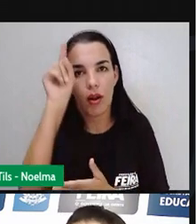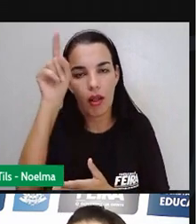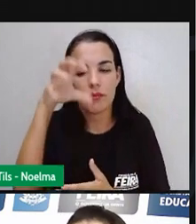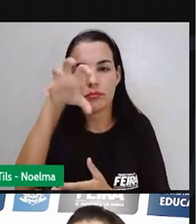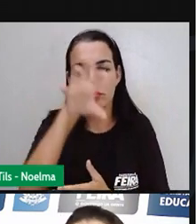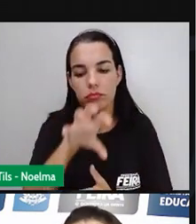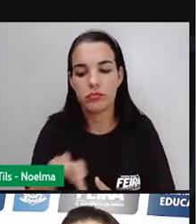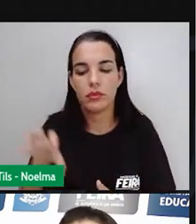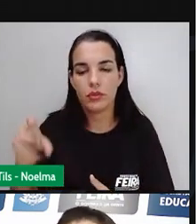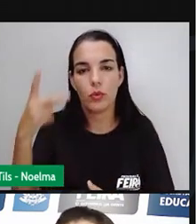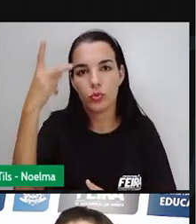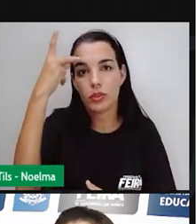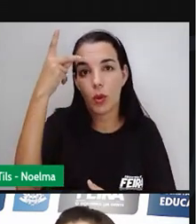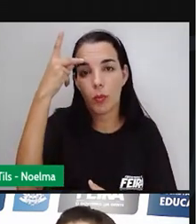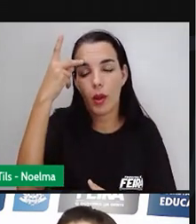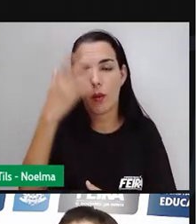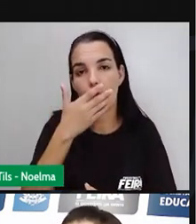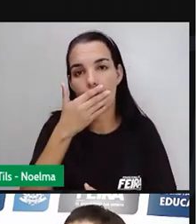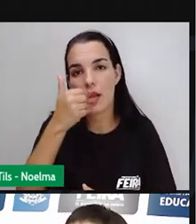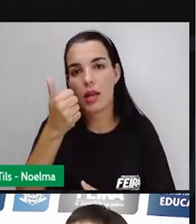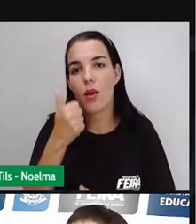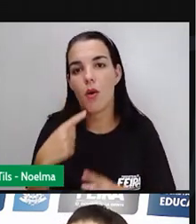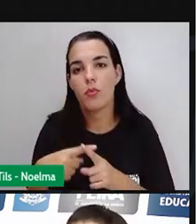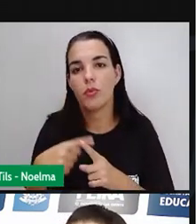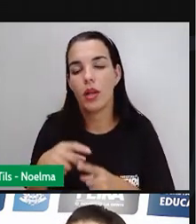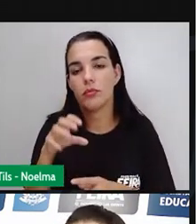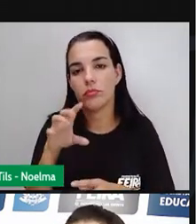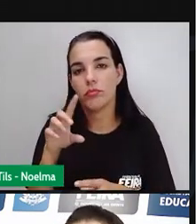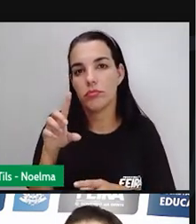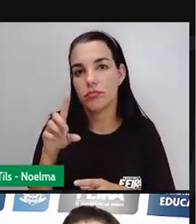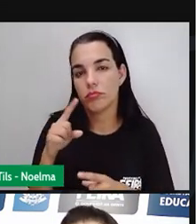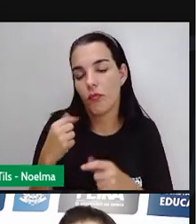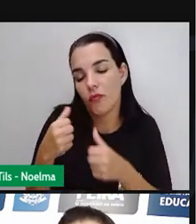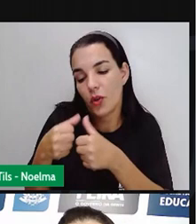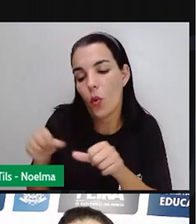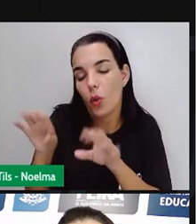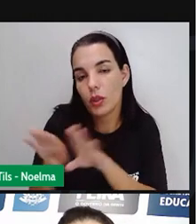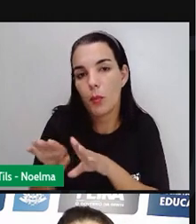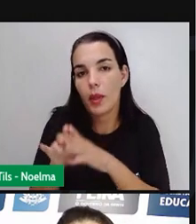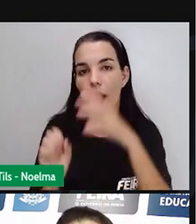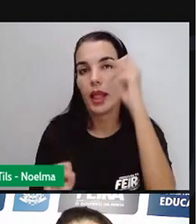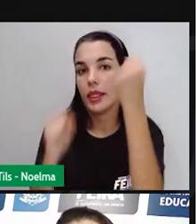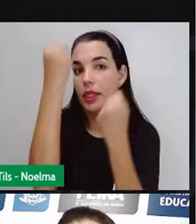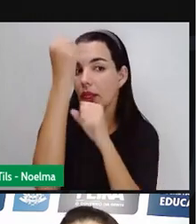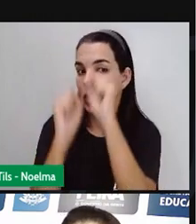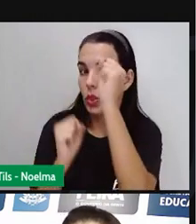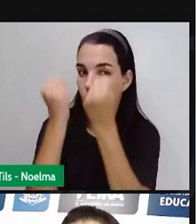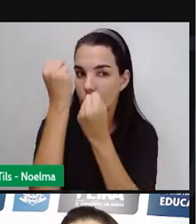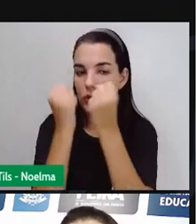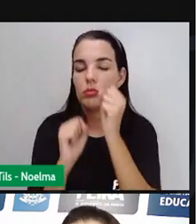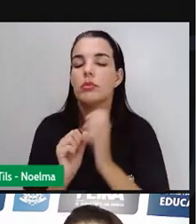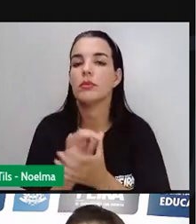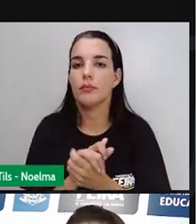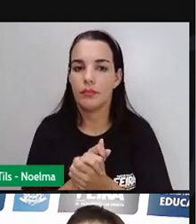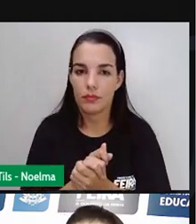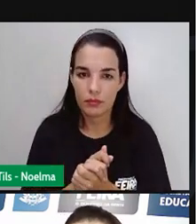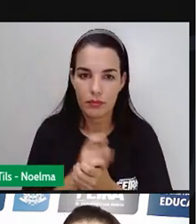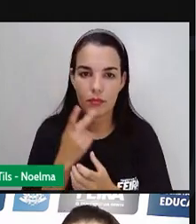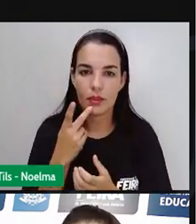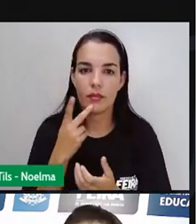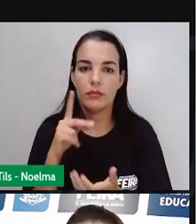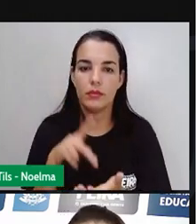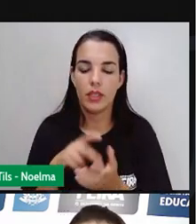começaram a se desenvolver, especialmente a região Sudeste, e a se industrializar também. A gente viu que naquele período foram construídos até mesmo